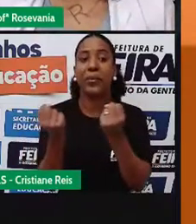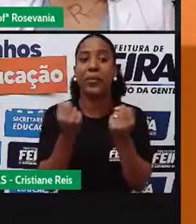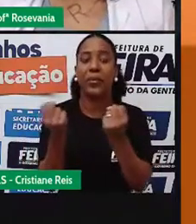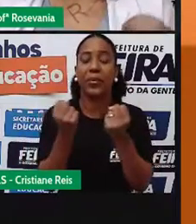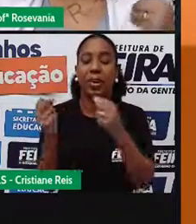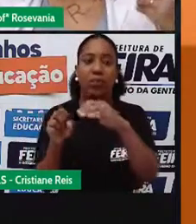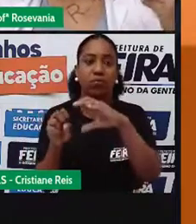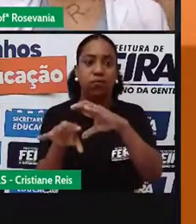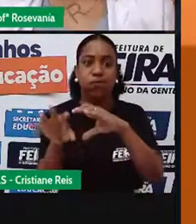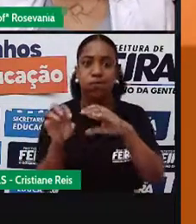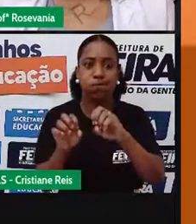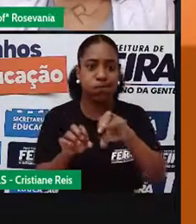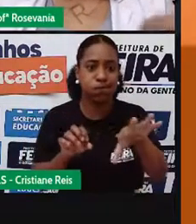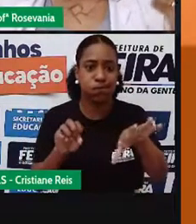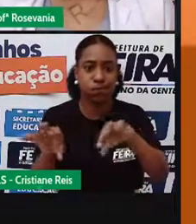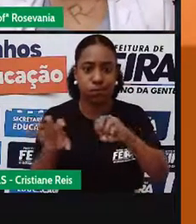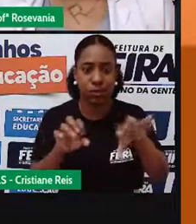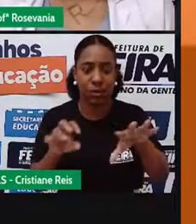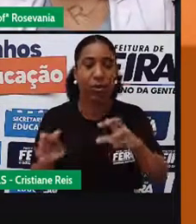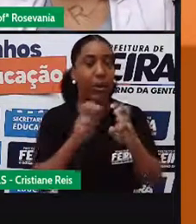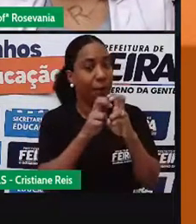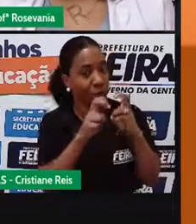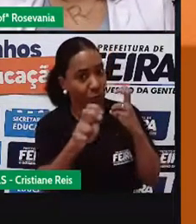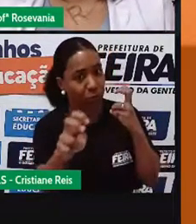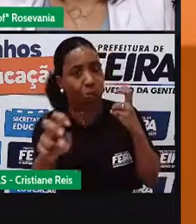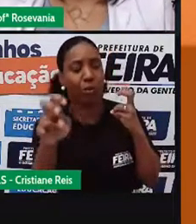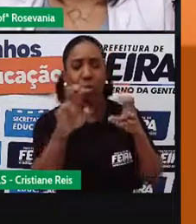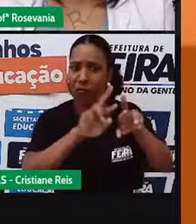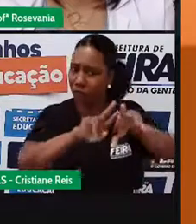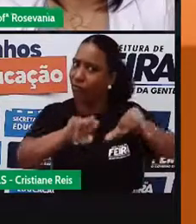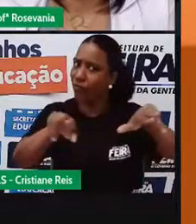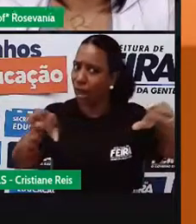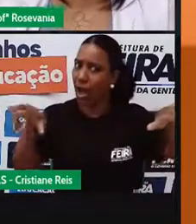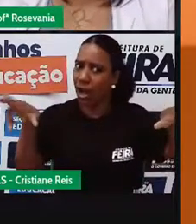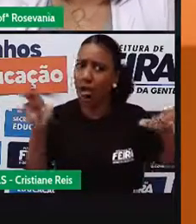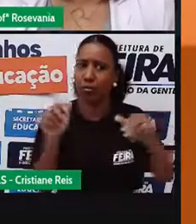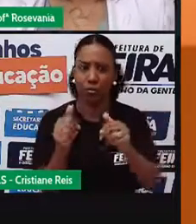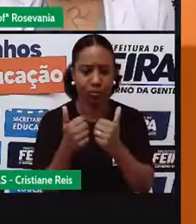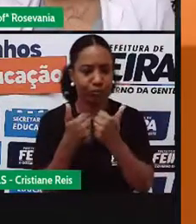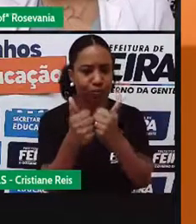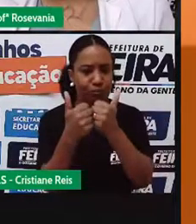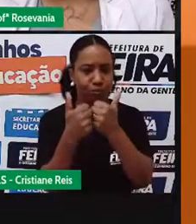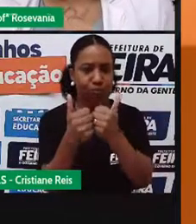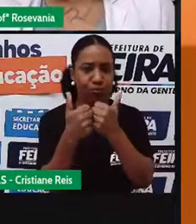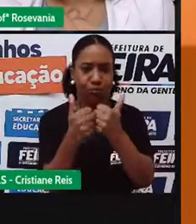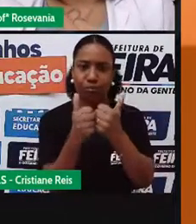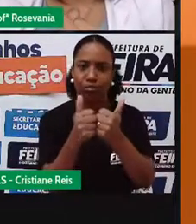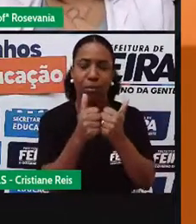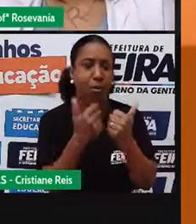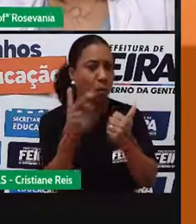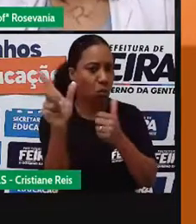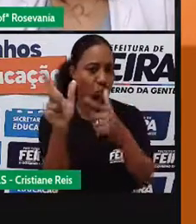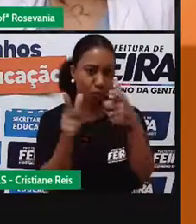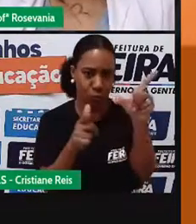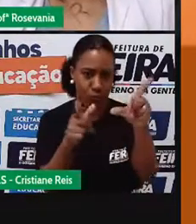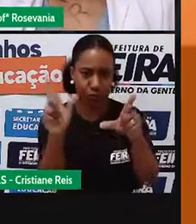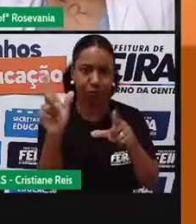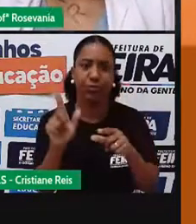eu estou falando dos ônibus, estou falando metrôs, né, estou falando uma série de transportes que levam uma grande quantidade de pessoas.